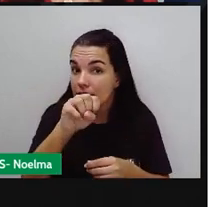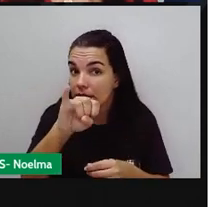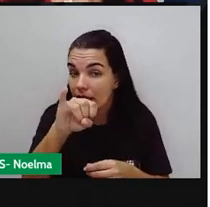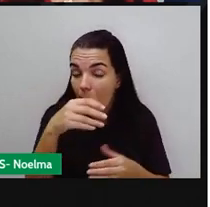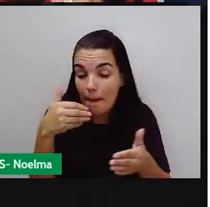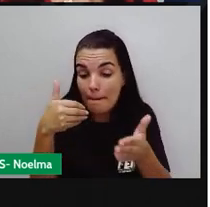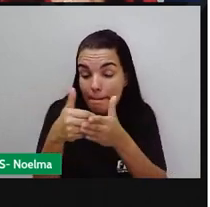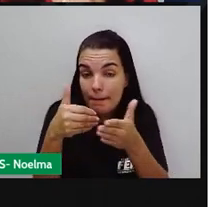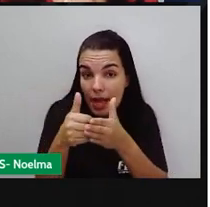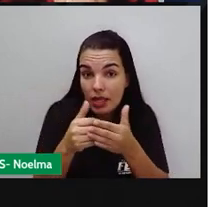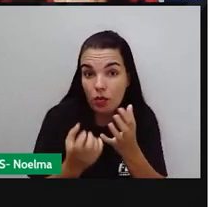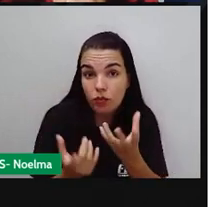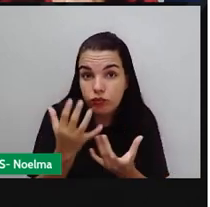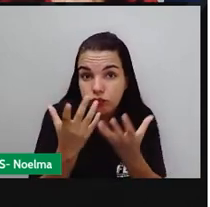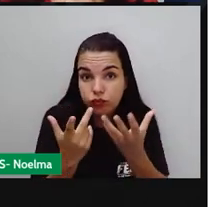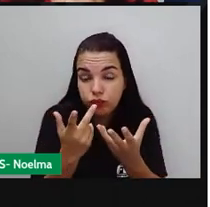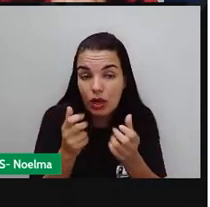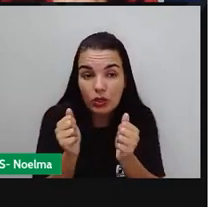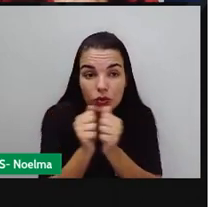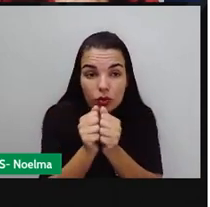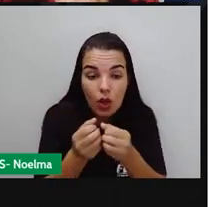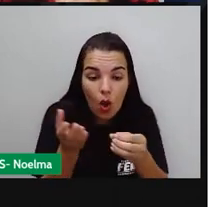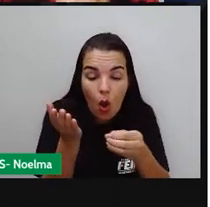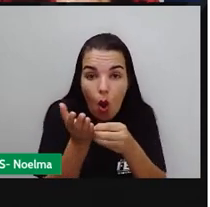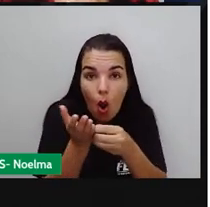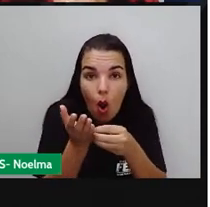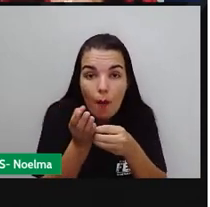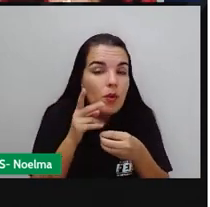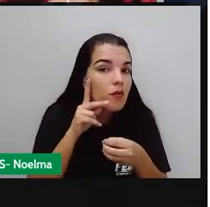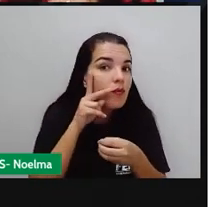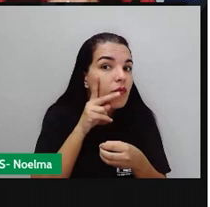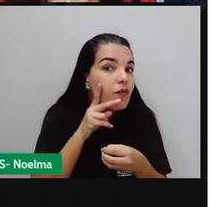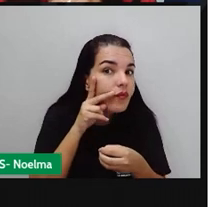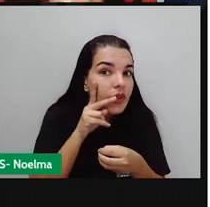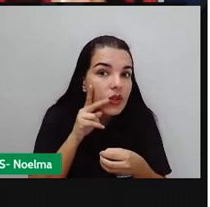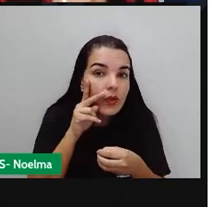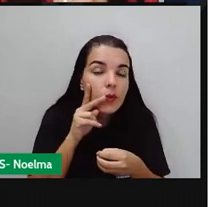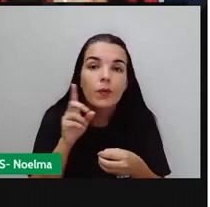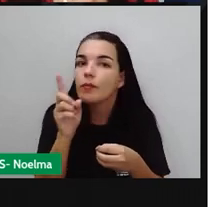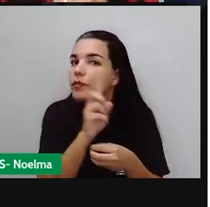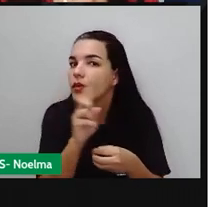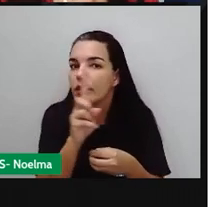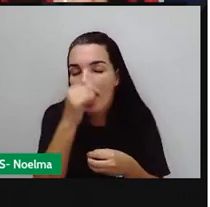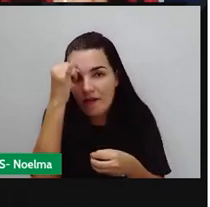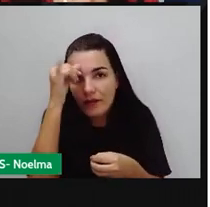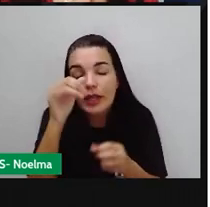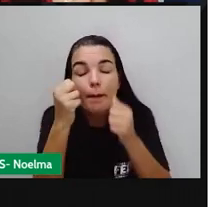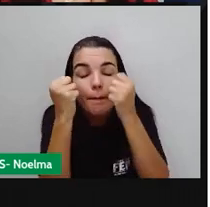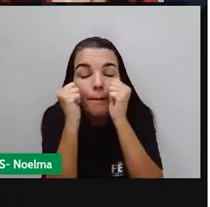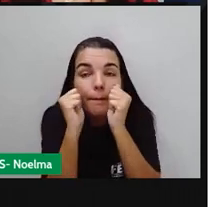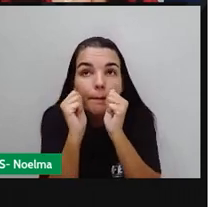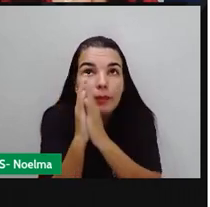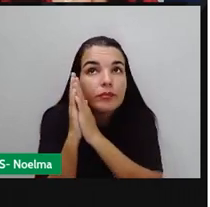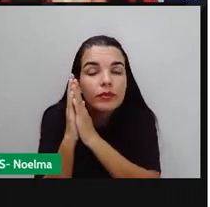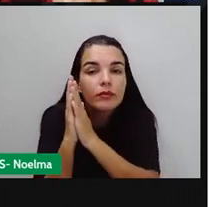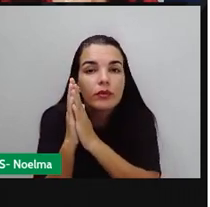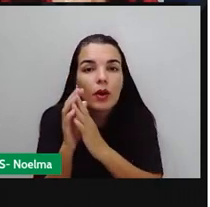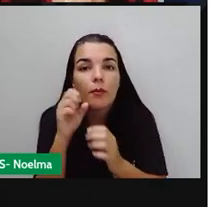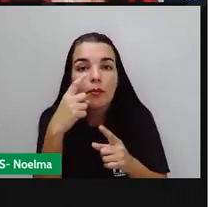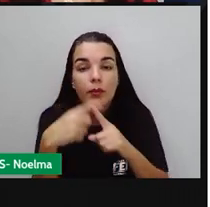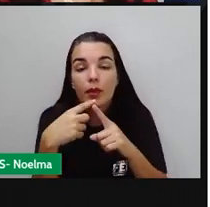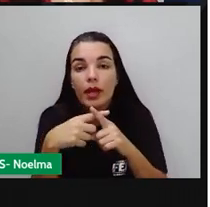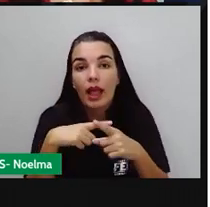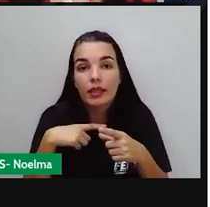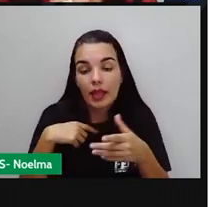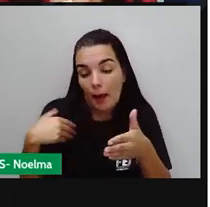copos de vinho, de vinho quente, né? Ou quentão. Como são inflamáveis, a proximidade